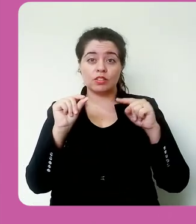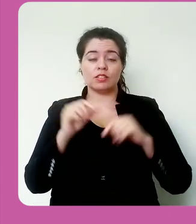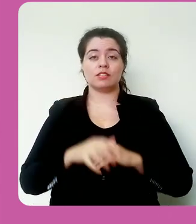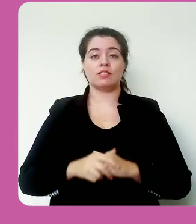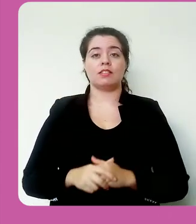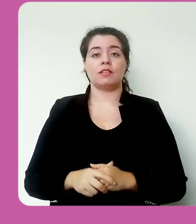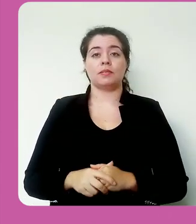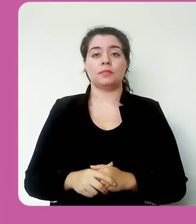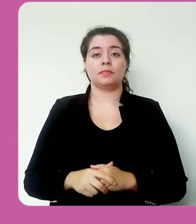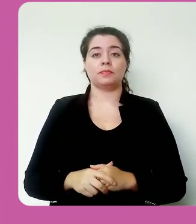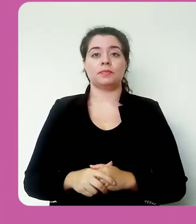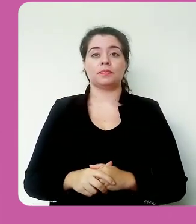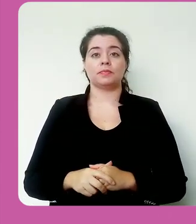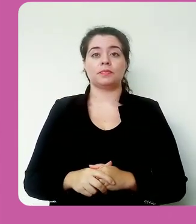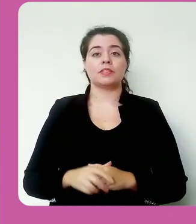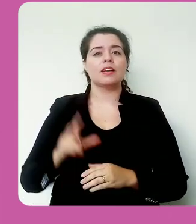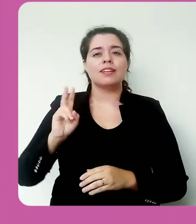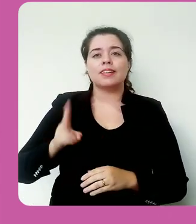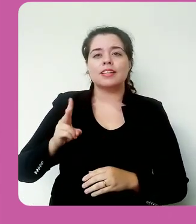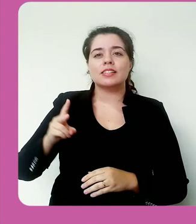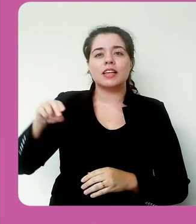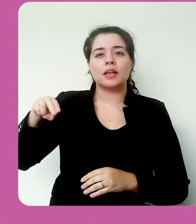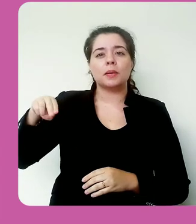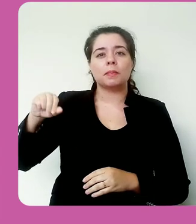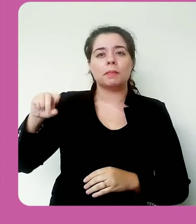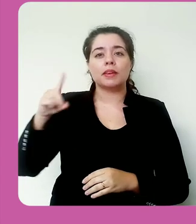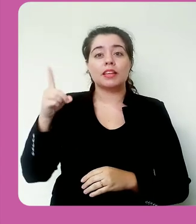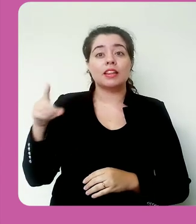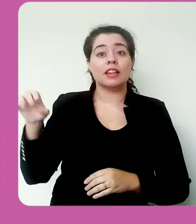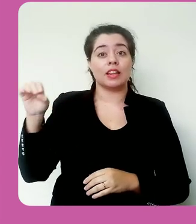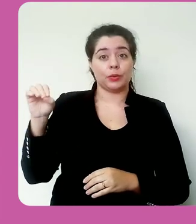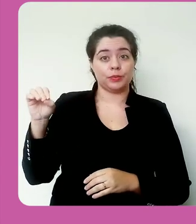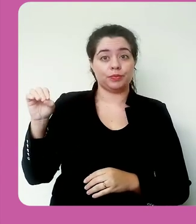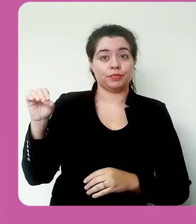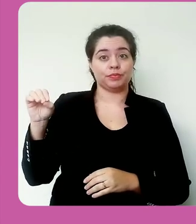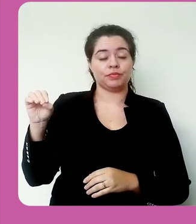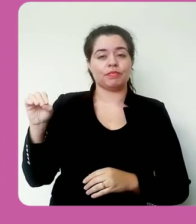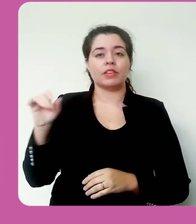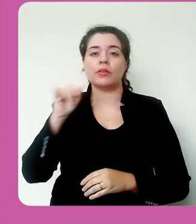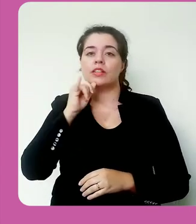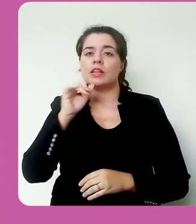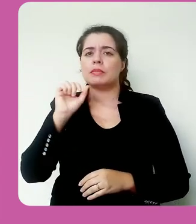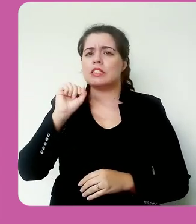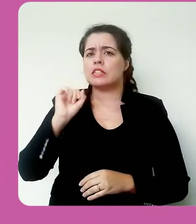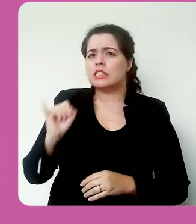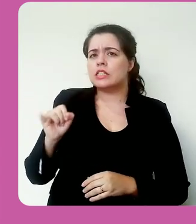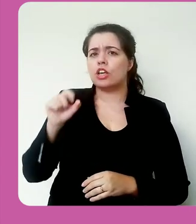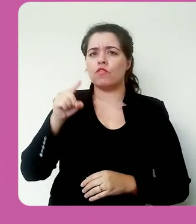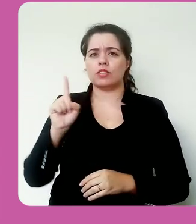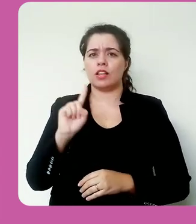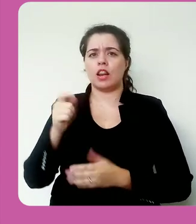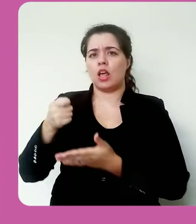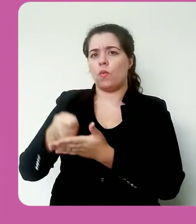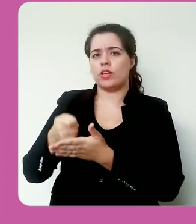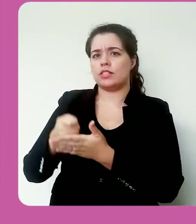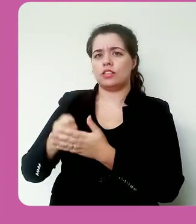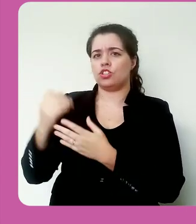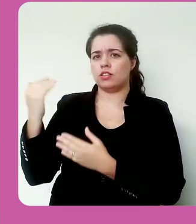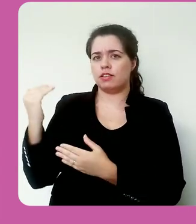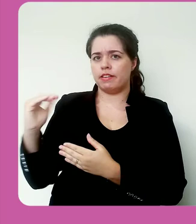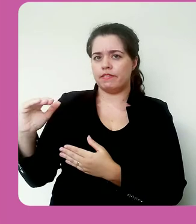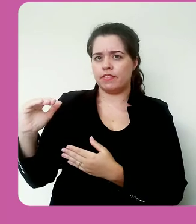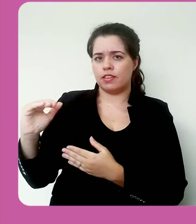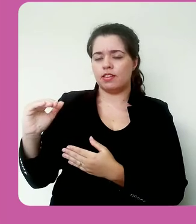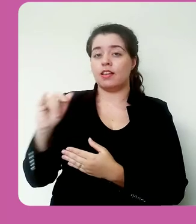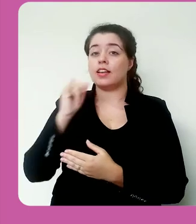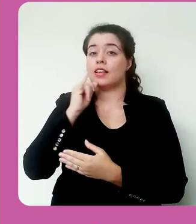vem marcada como não. Então, se você não exige que o aluno envia